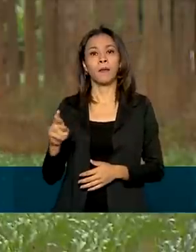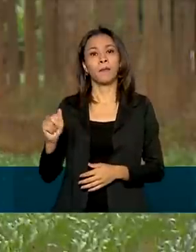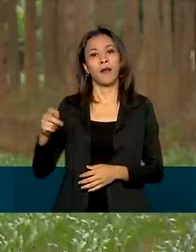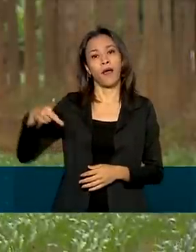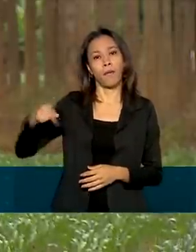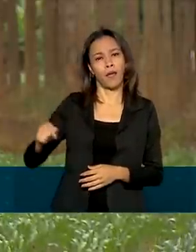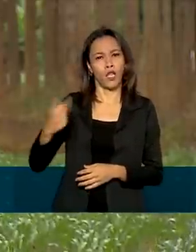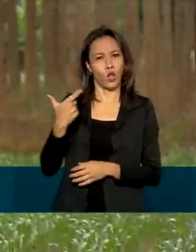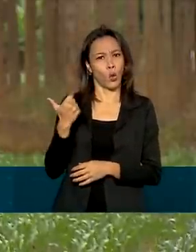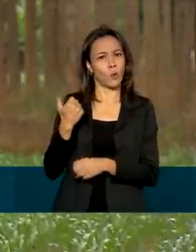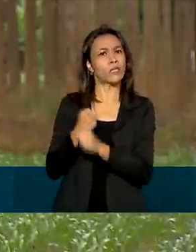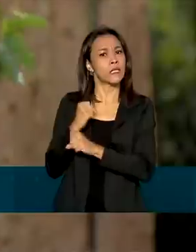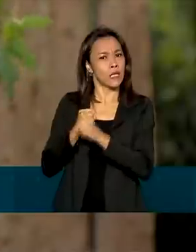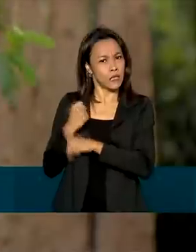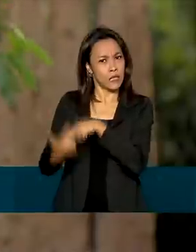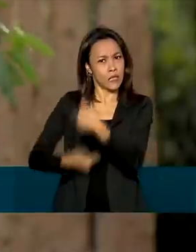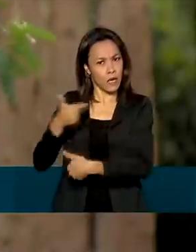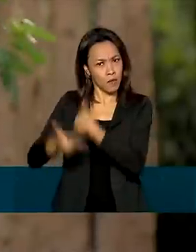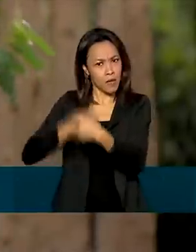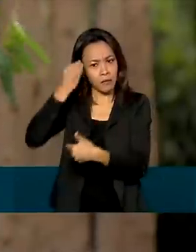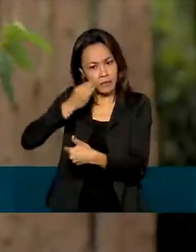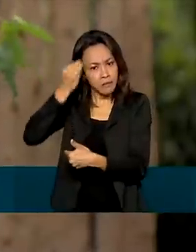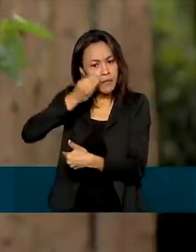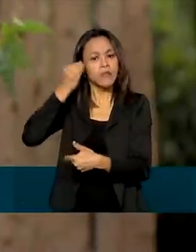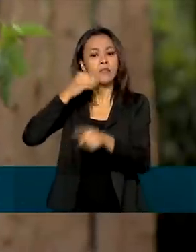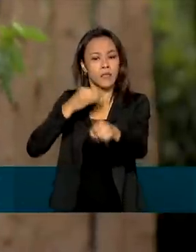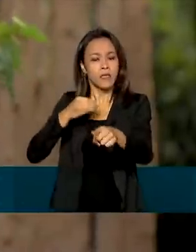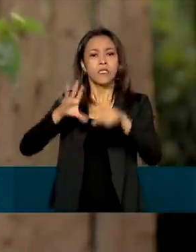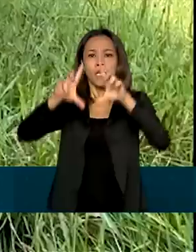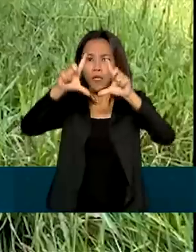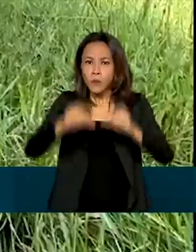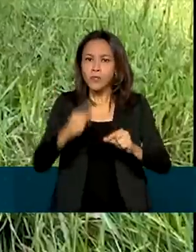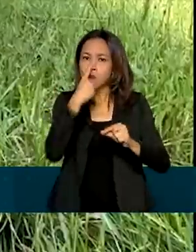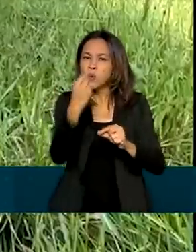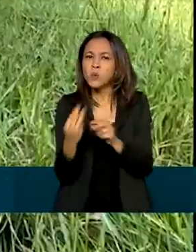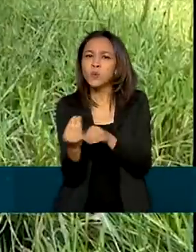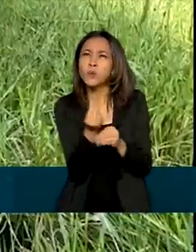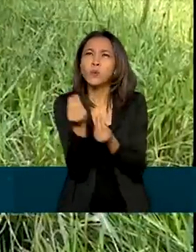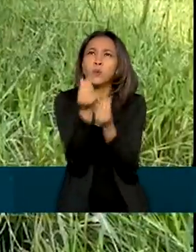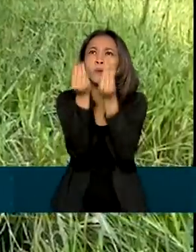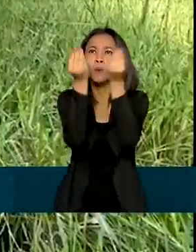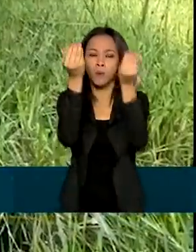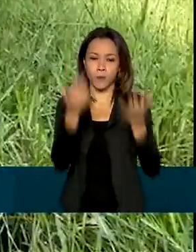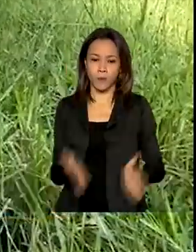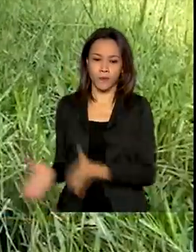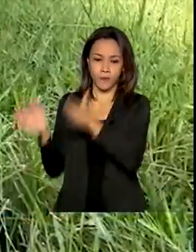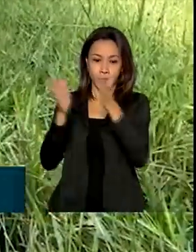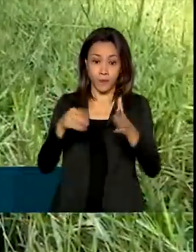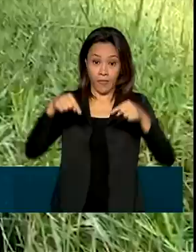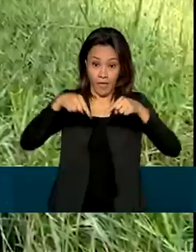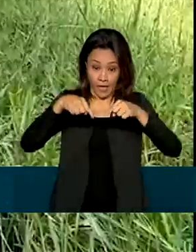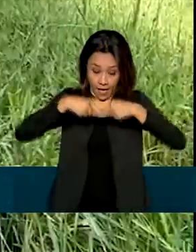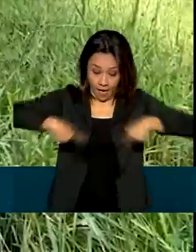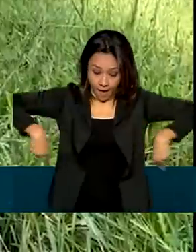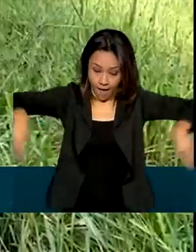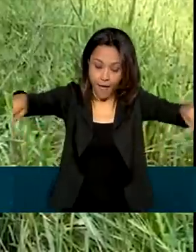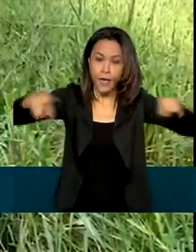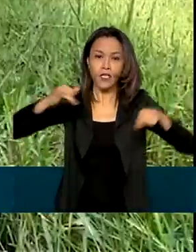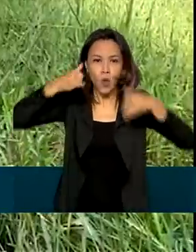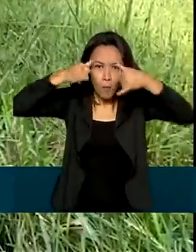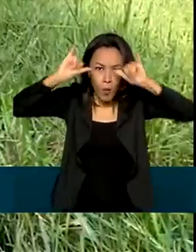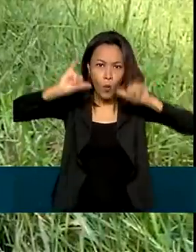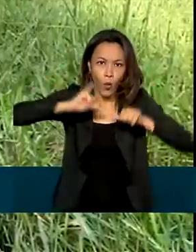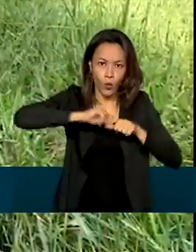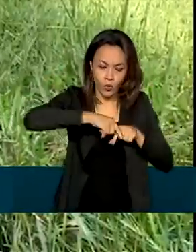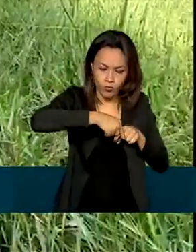Há 12 anos, ele trabalha com a produção com baixa emissão de carbono. A área que antigamente só produzia boi, aí ela passa